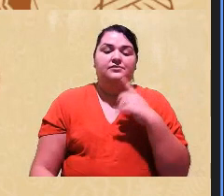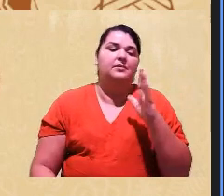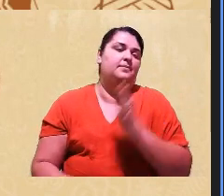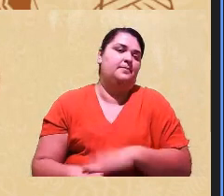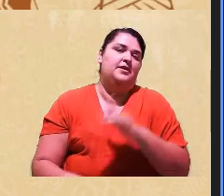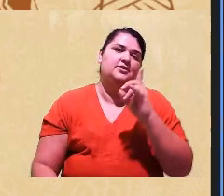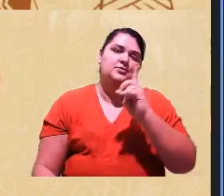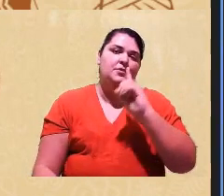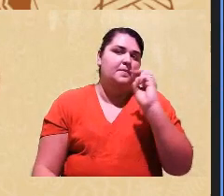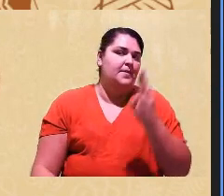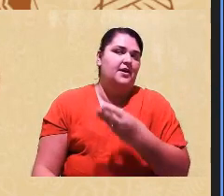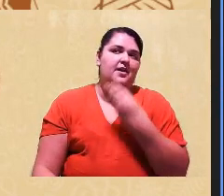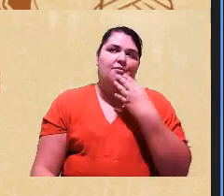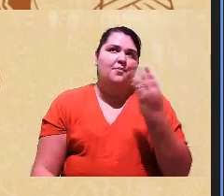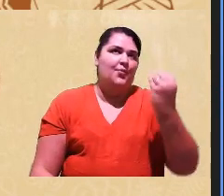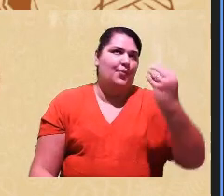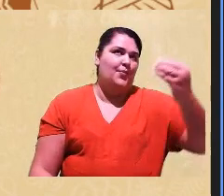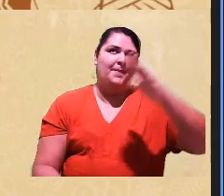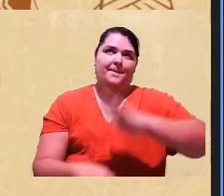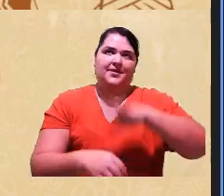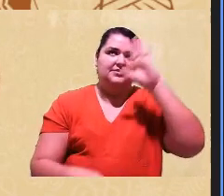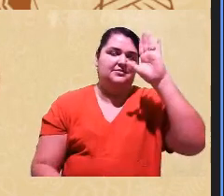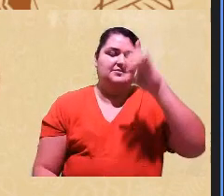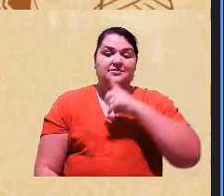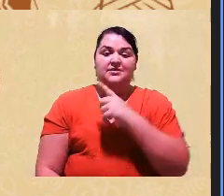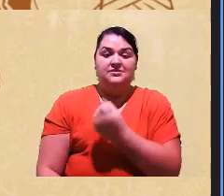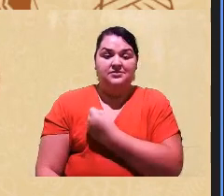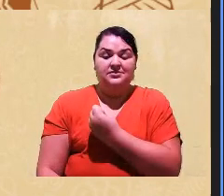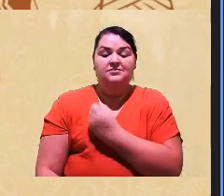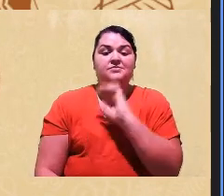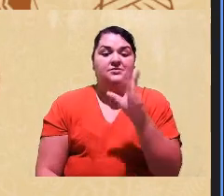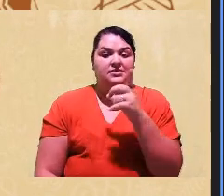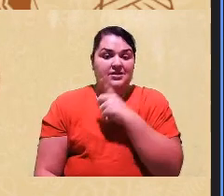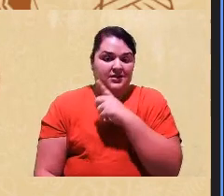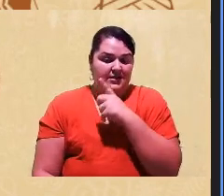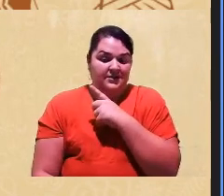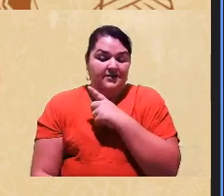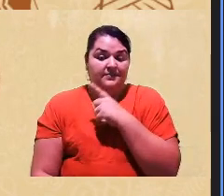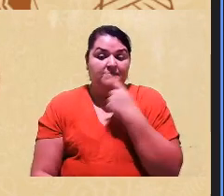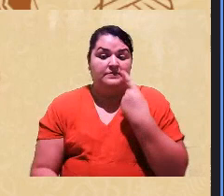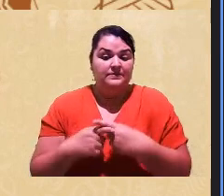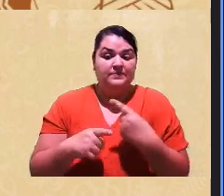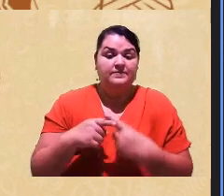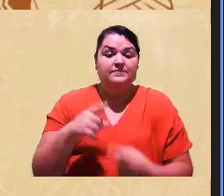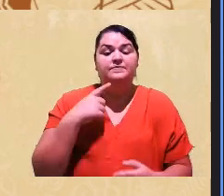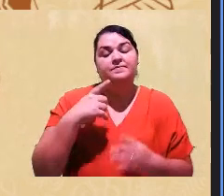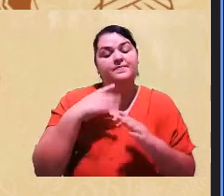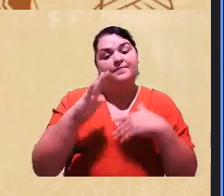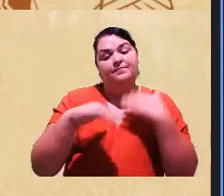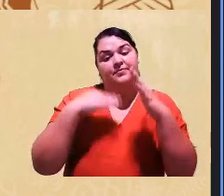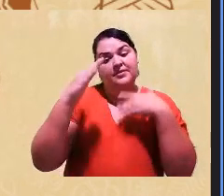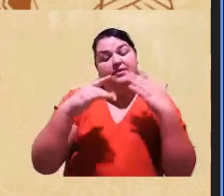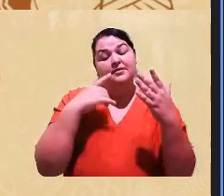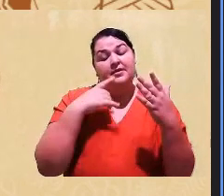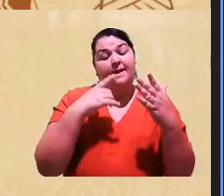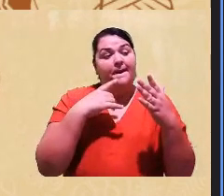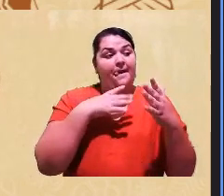um milhão. Mas são os números que nós temos. E isso por quê? Porque tem processos que vão